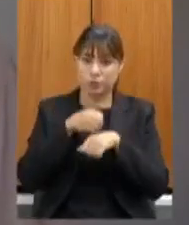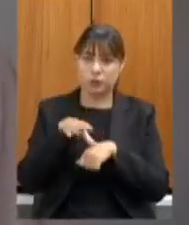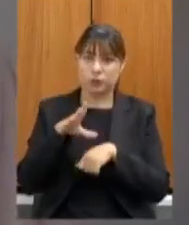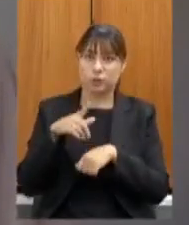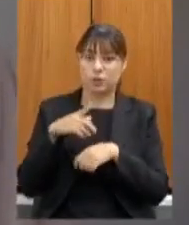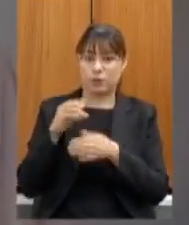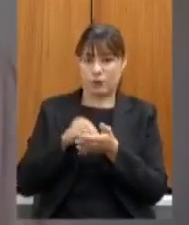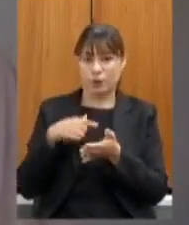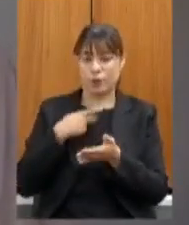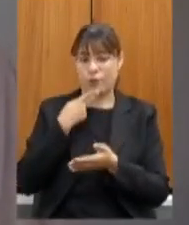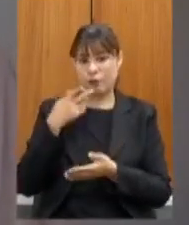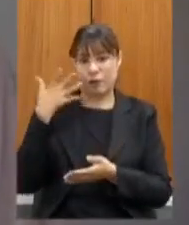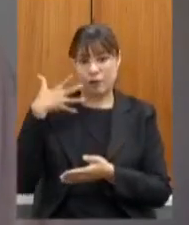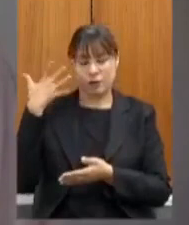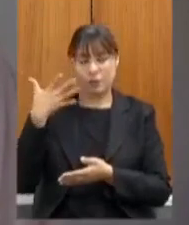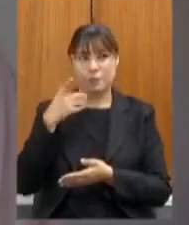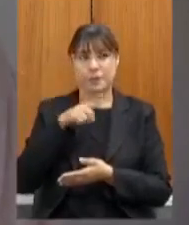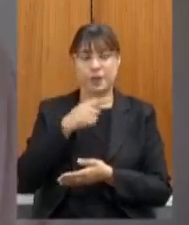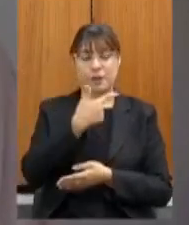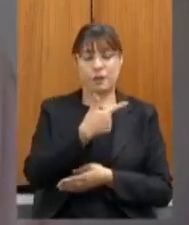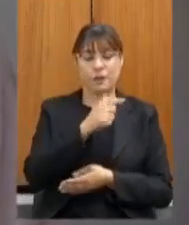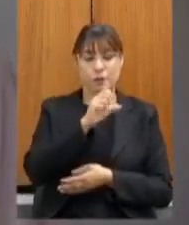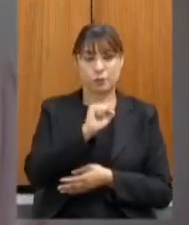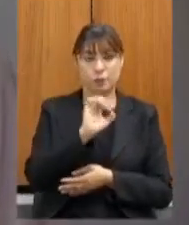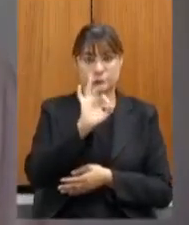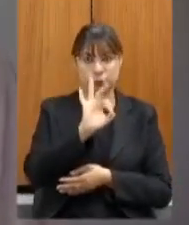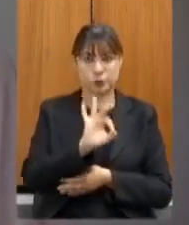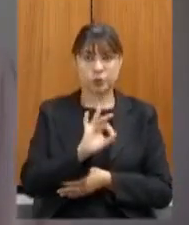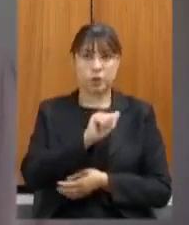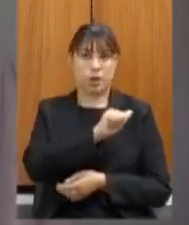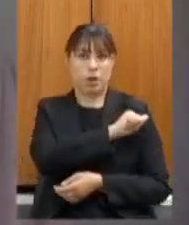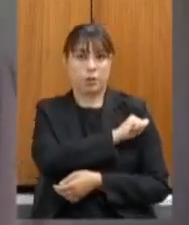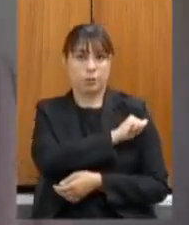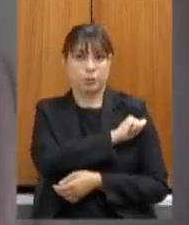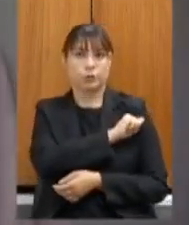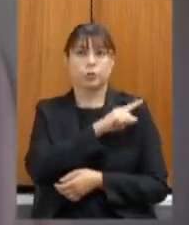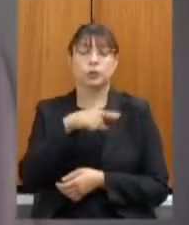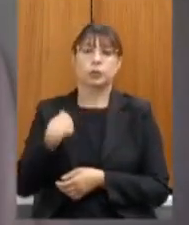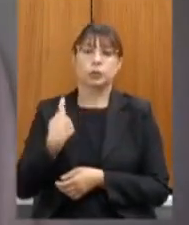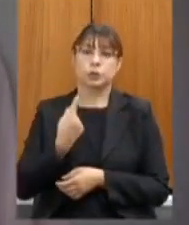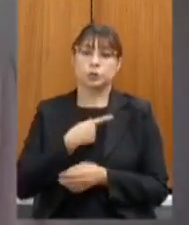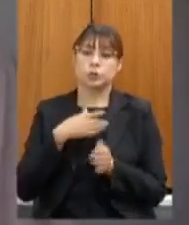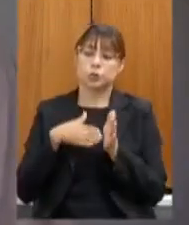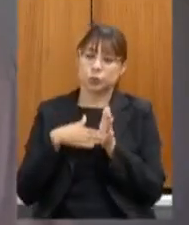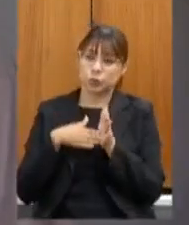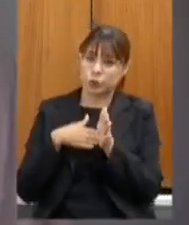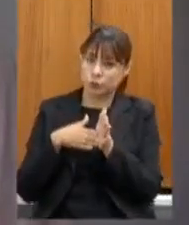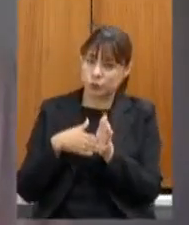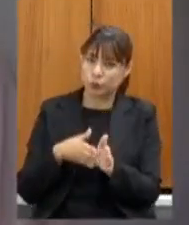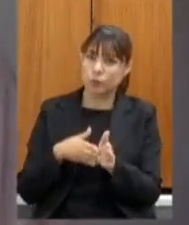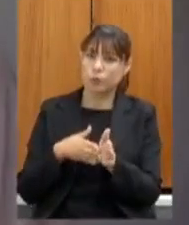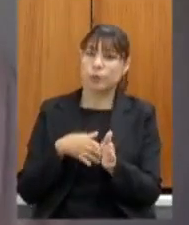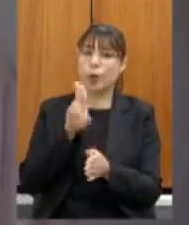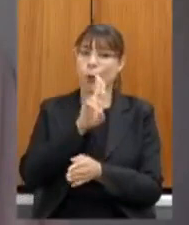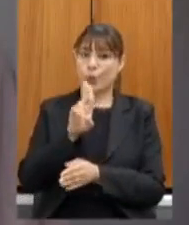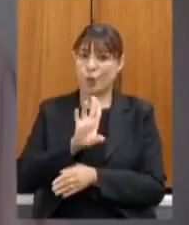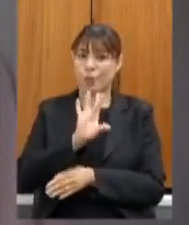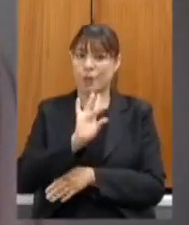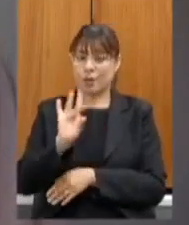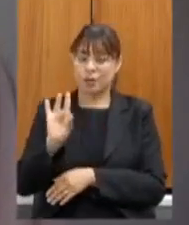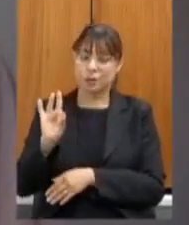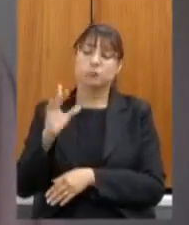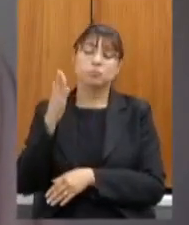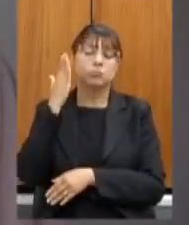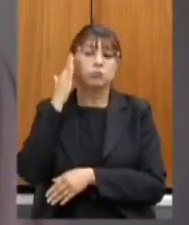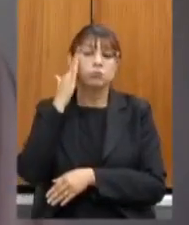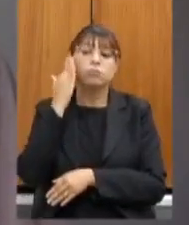explanação é que 28% desses alunos pelo fato da gente vir acompanhando nominalmente o acesso de cada